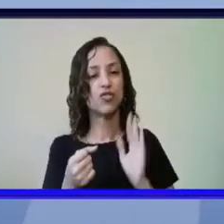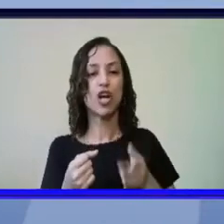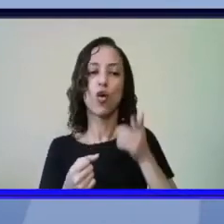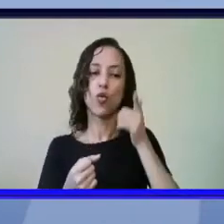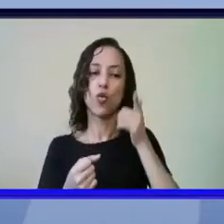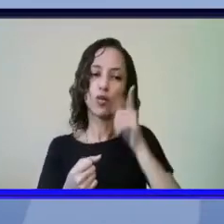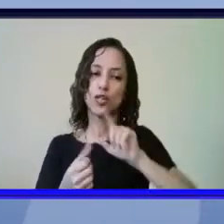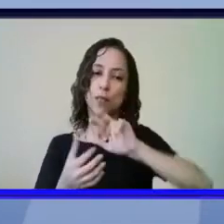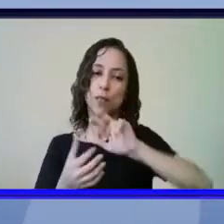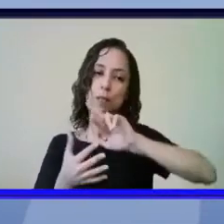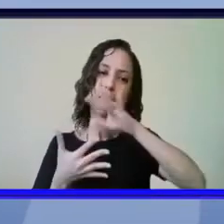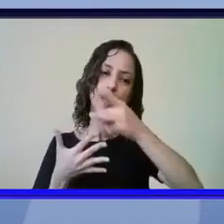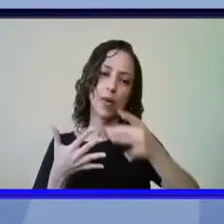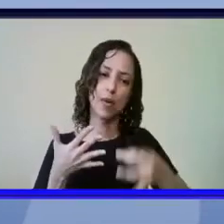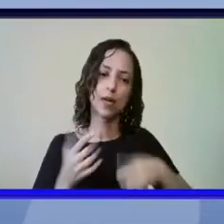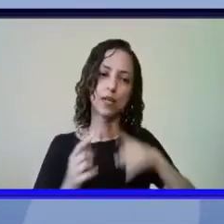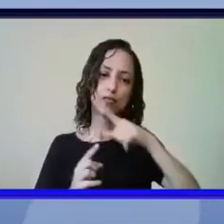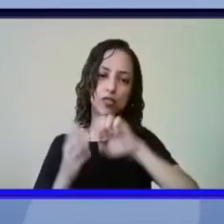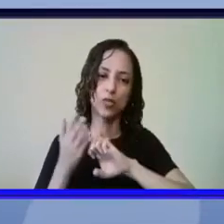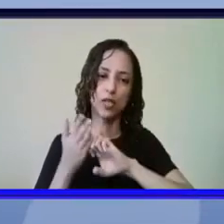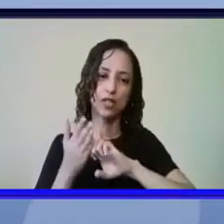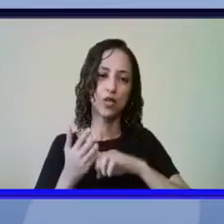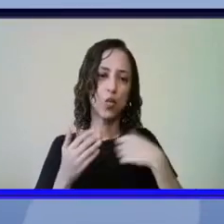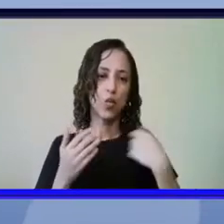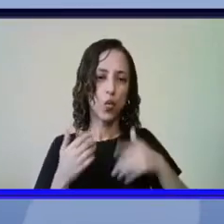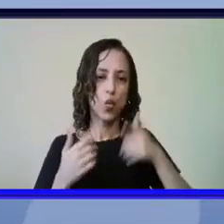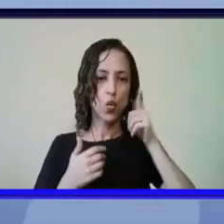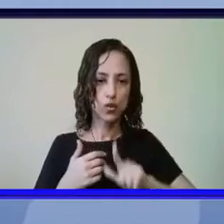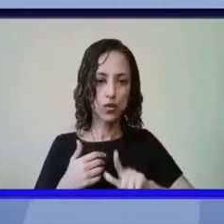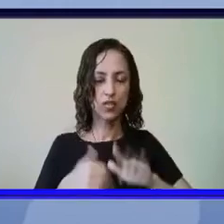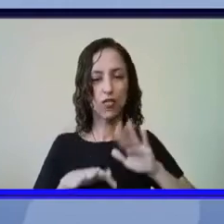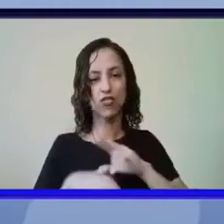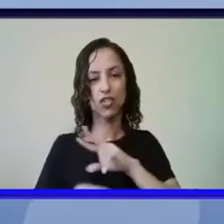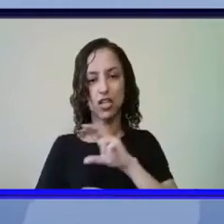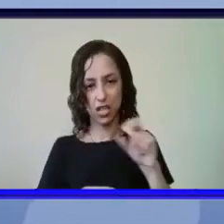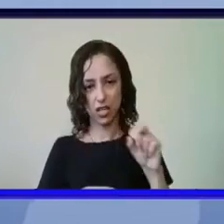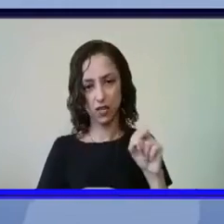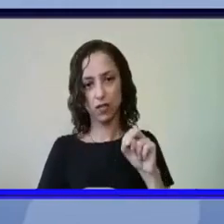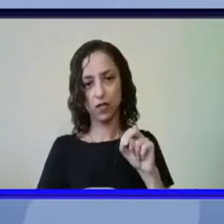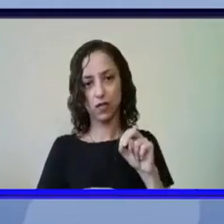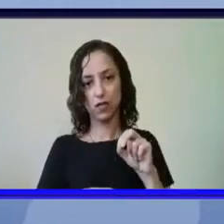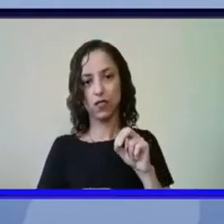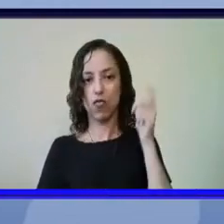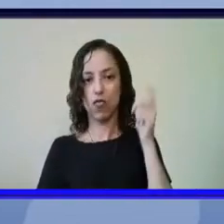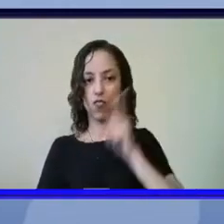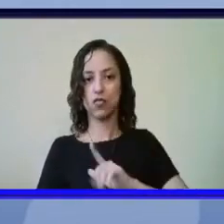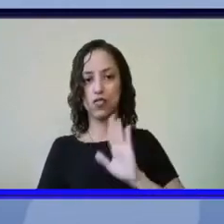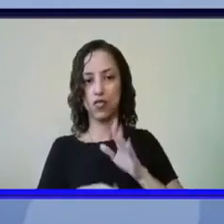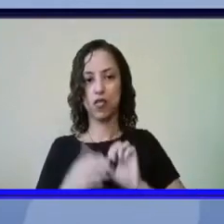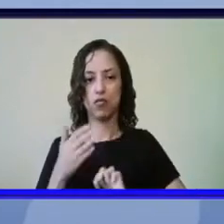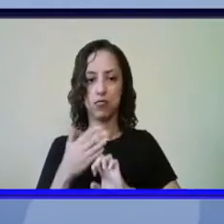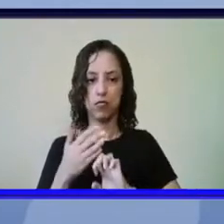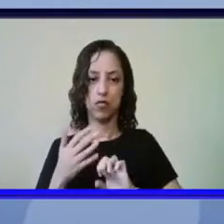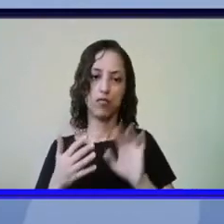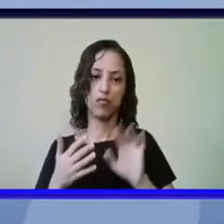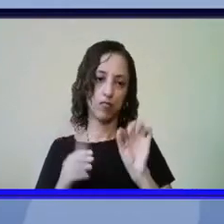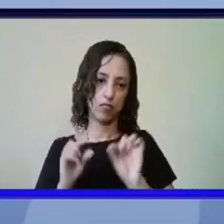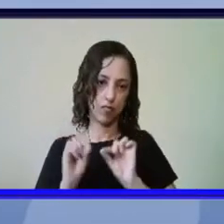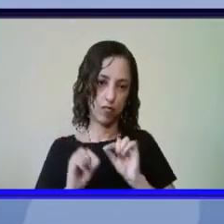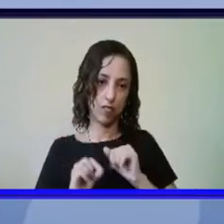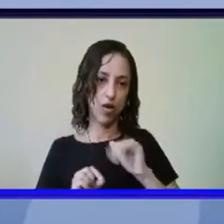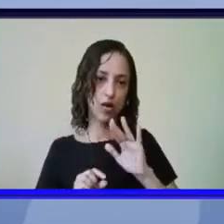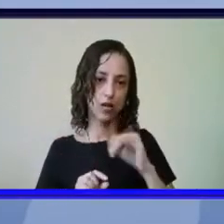hoje talvez esteja chegando perto de 500 espécies mas o mais